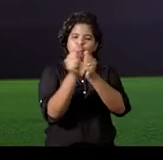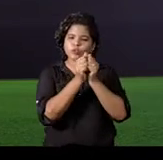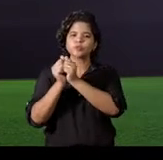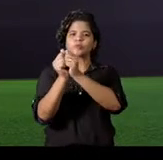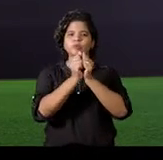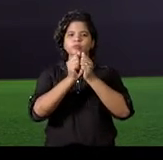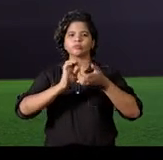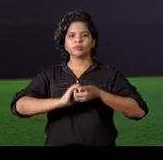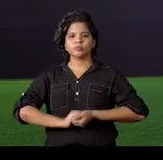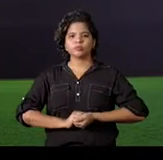ganhar juntos.